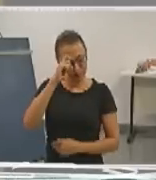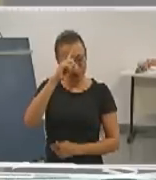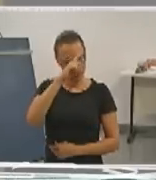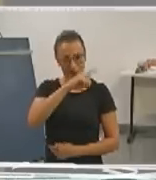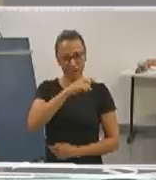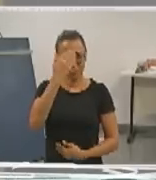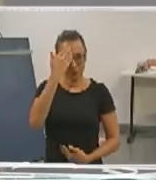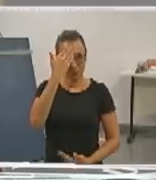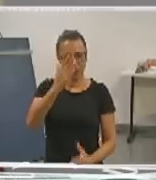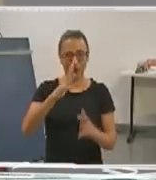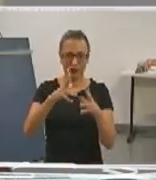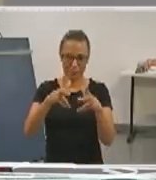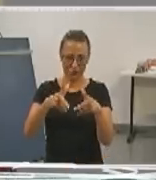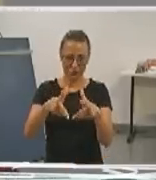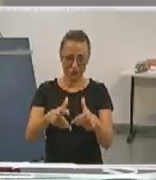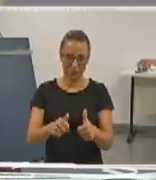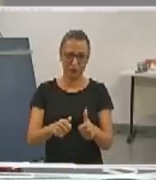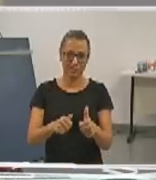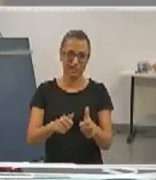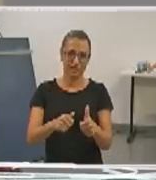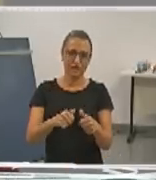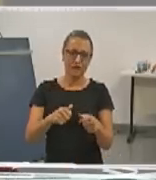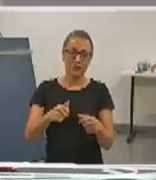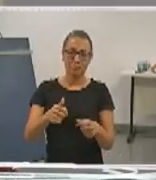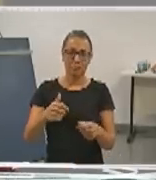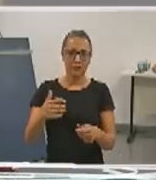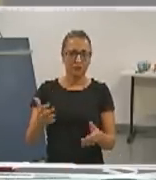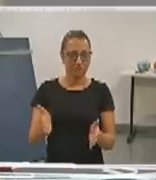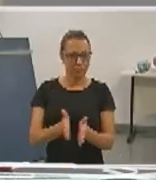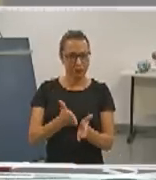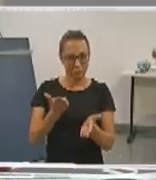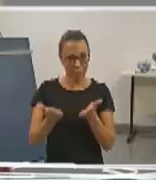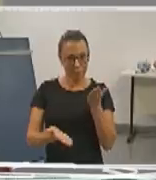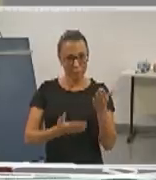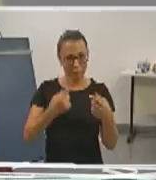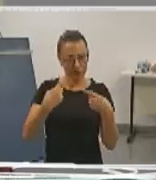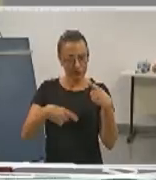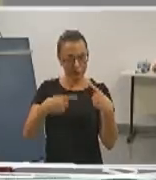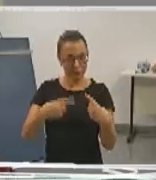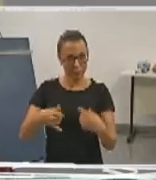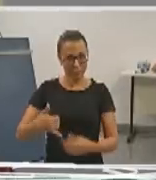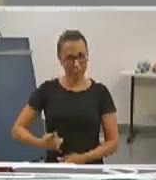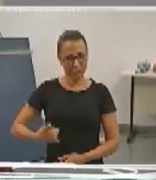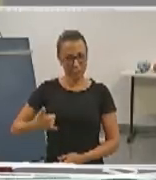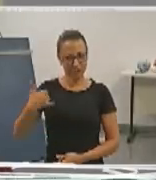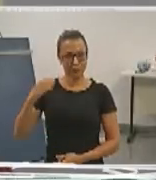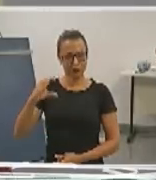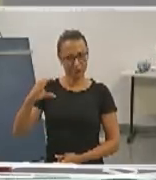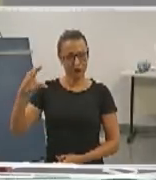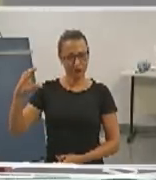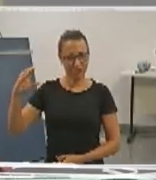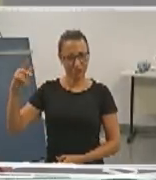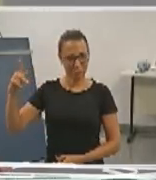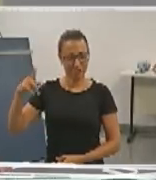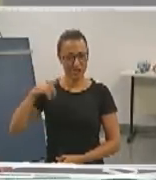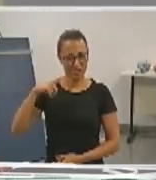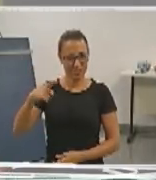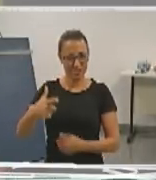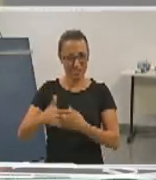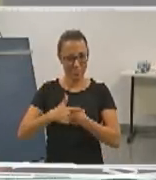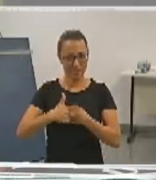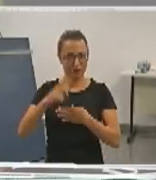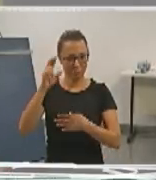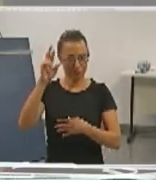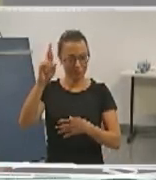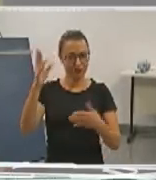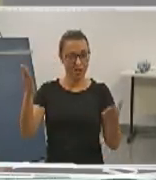Obrigado a todos pelo belíssimo debate, a CCP se orgulha de fazer parte desse papel e